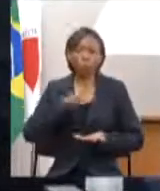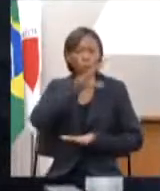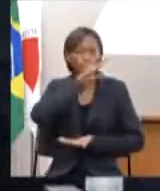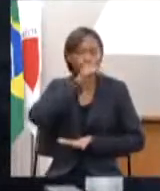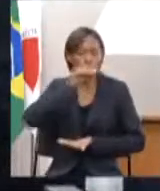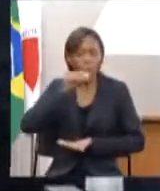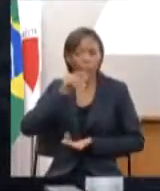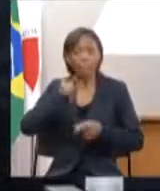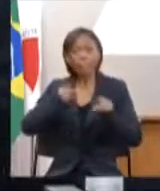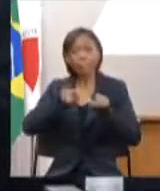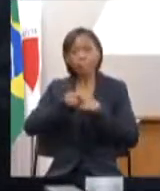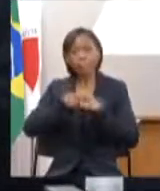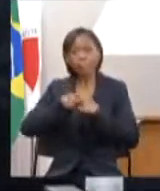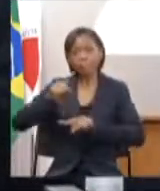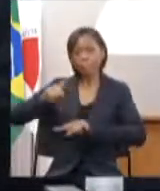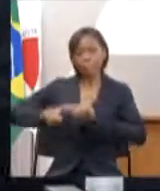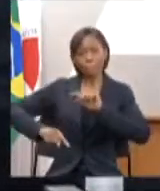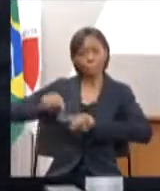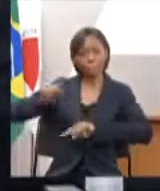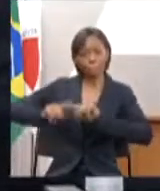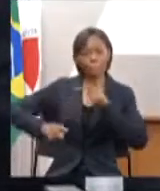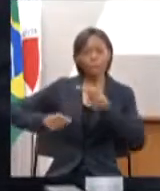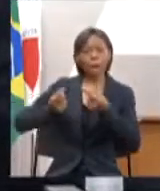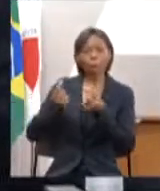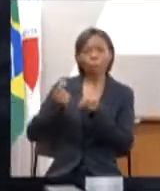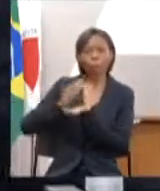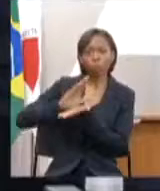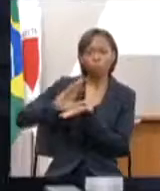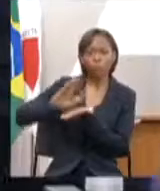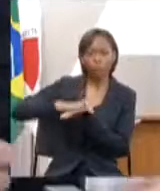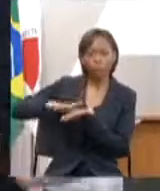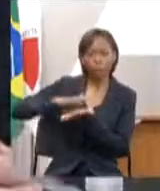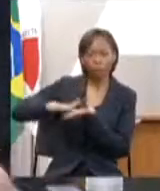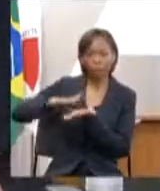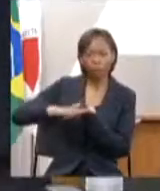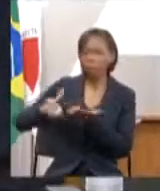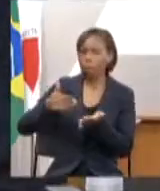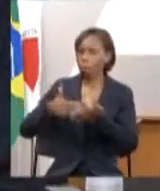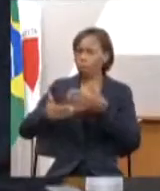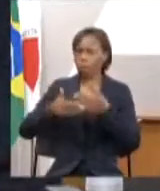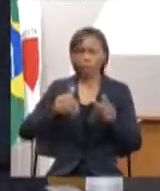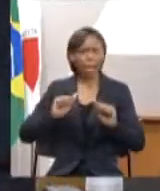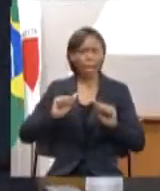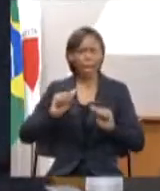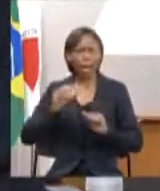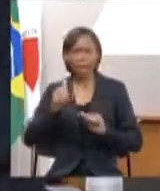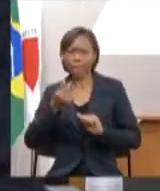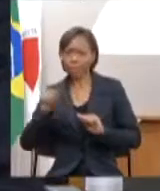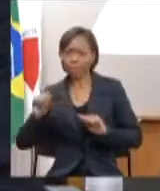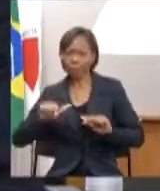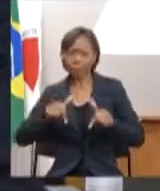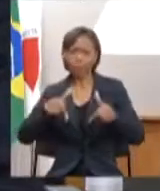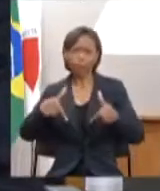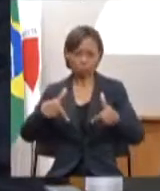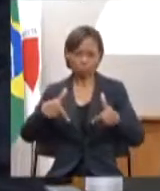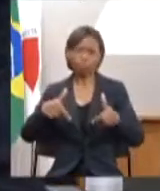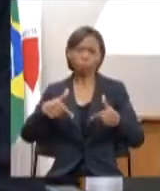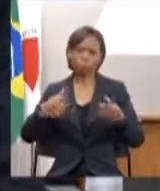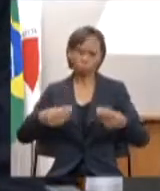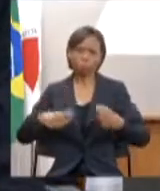equipamentos e qualquer ação que seja necessária para execução